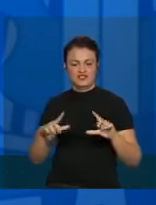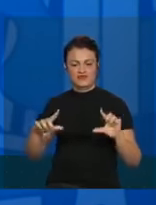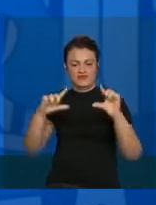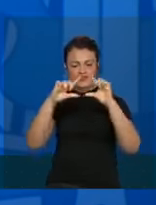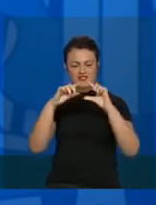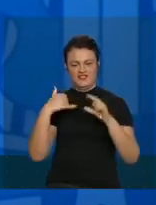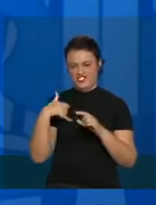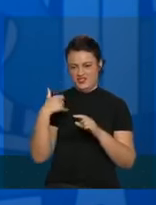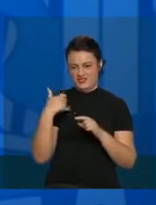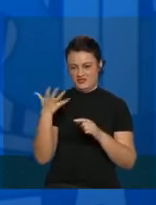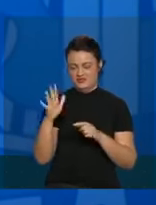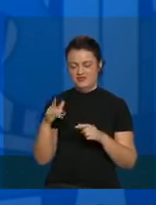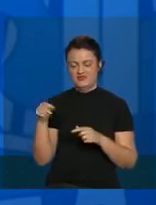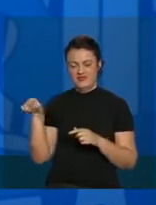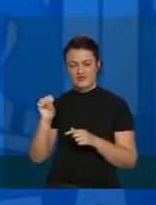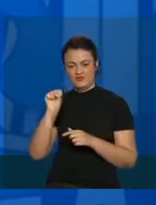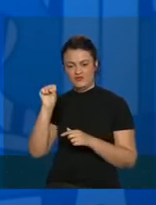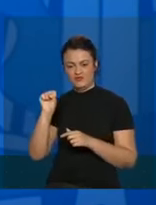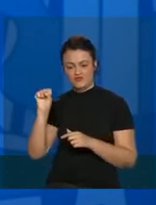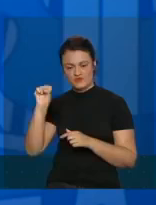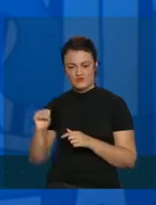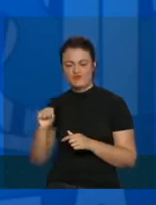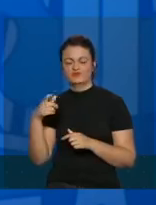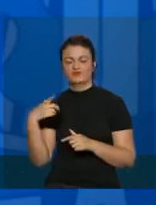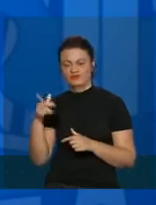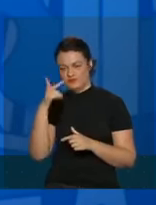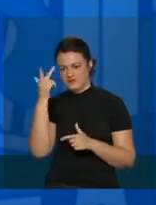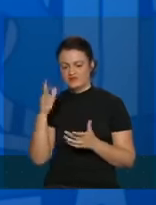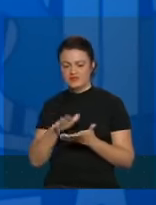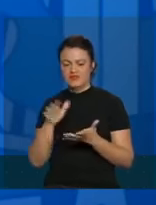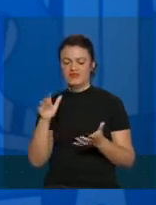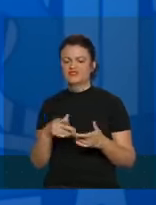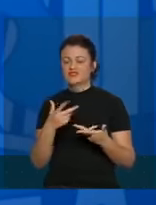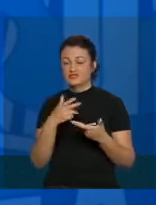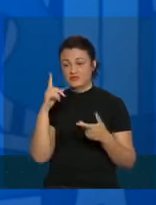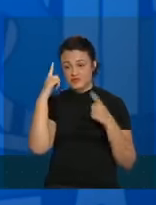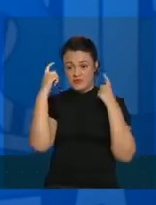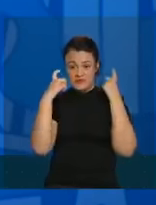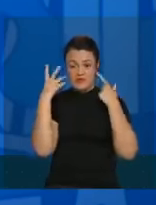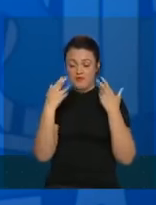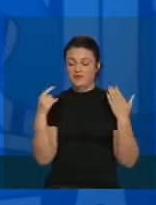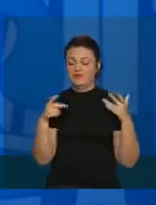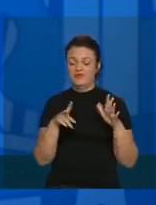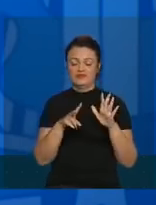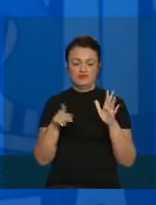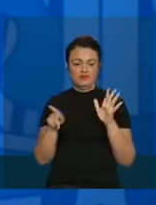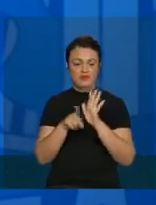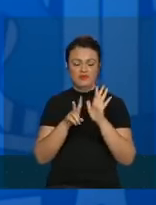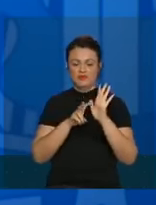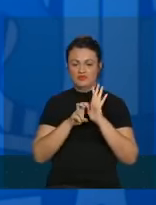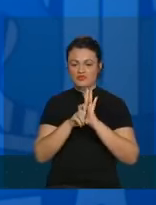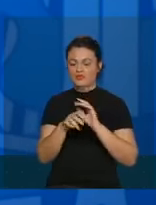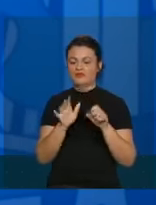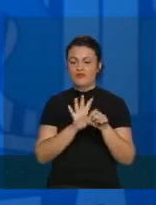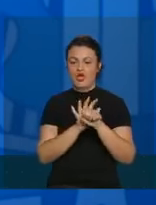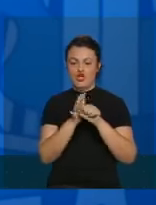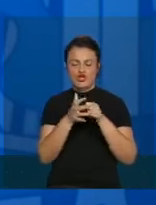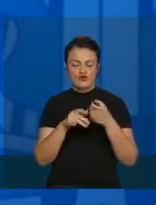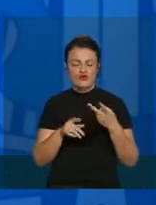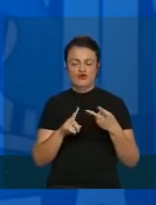de faixa etária. Então, nos preocupa muito as síndromes respiratórias agudas de influenza e corona